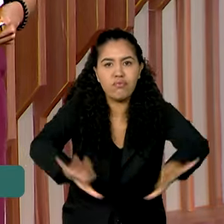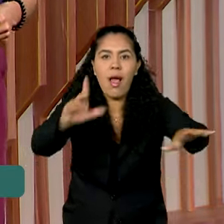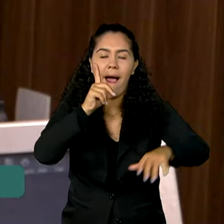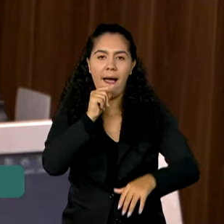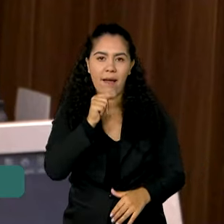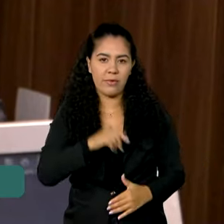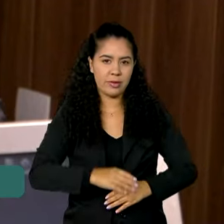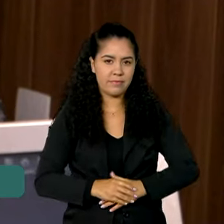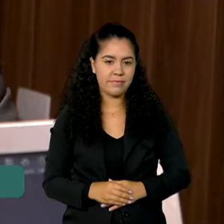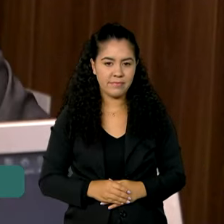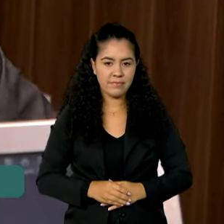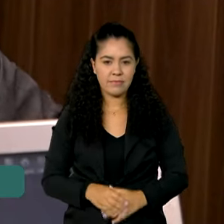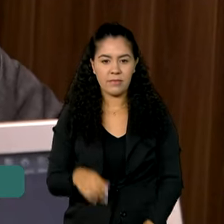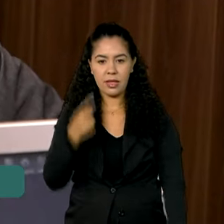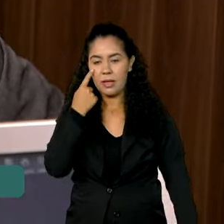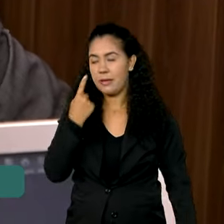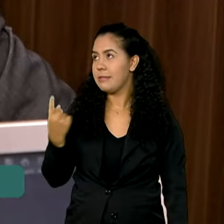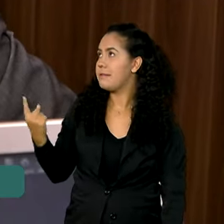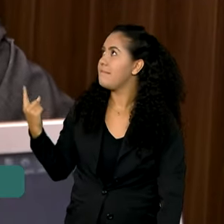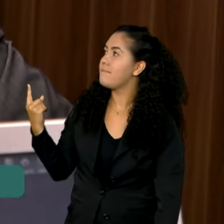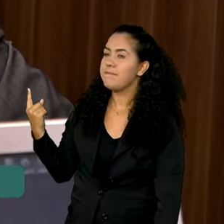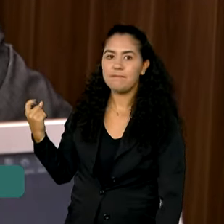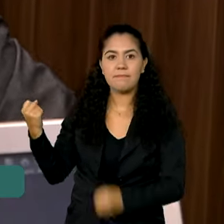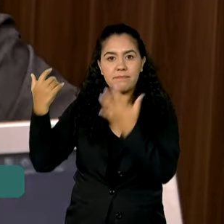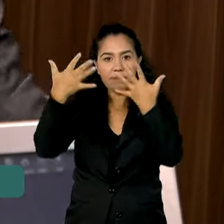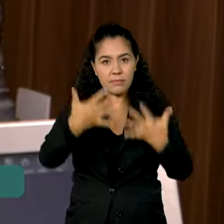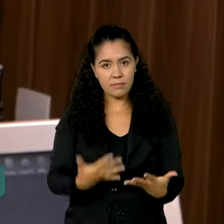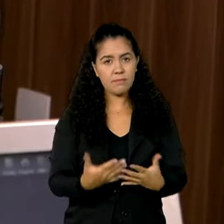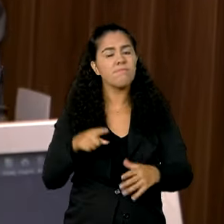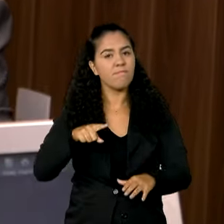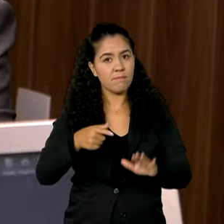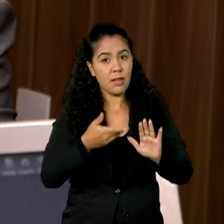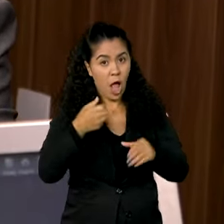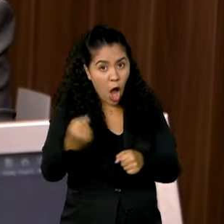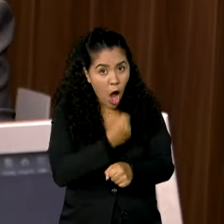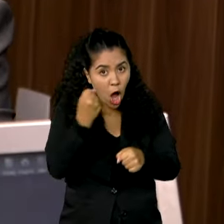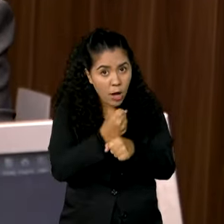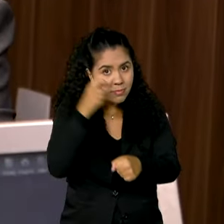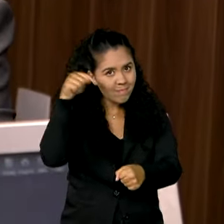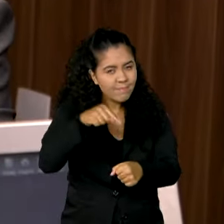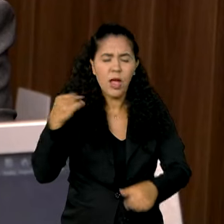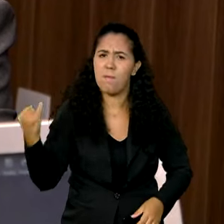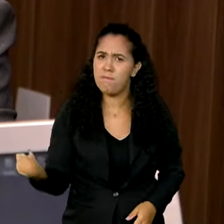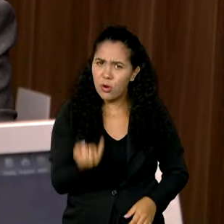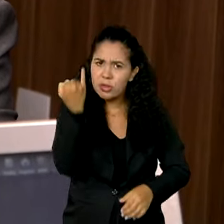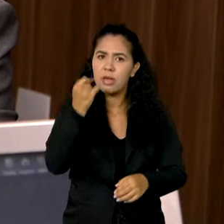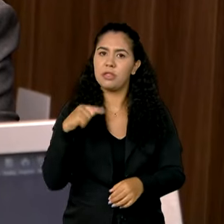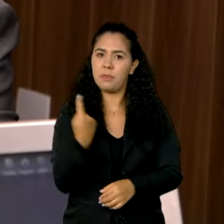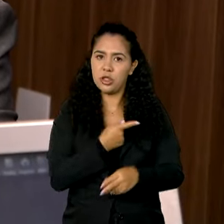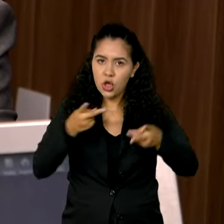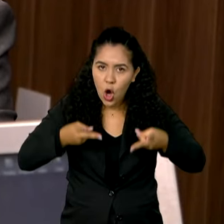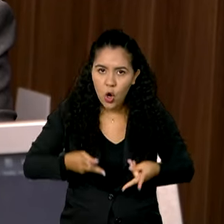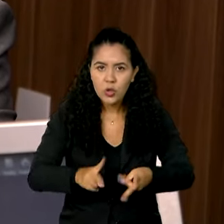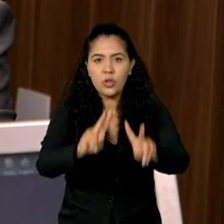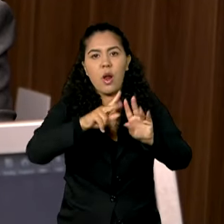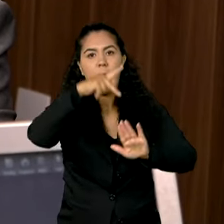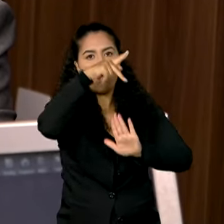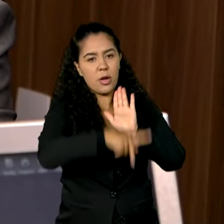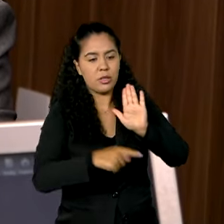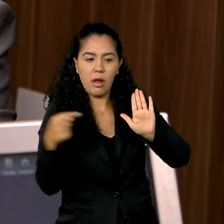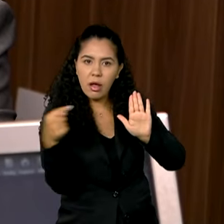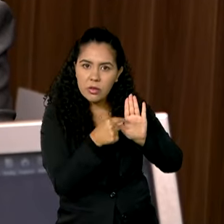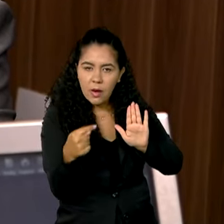água. Essa obra é extremamente importante para a continuidade do projeto, para uma melhor eficiência do